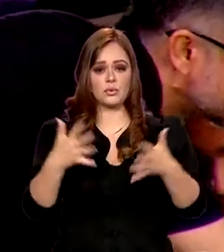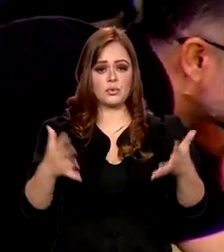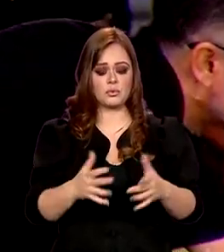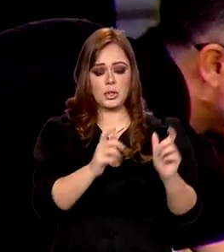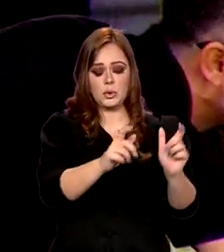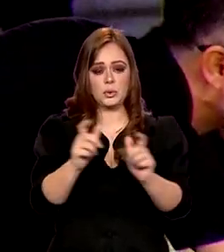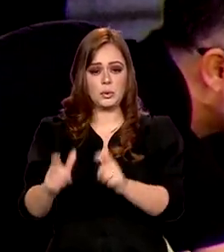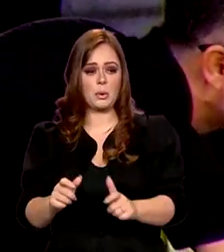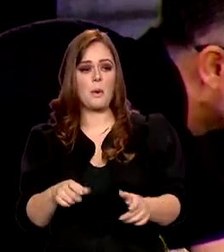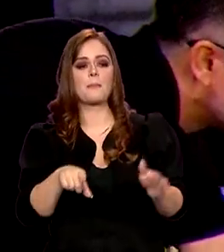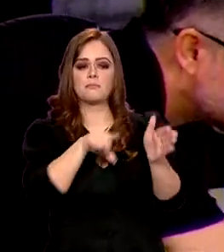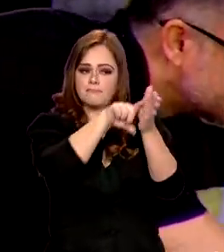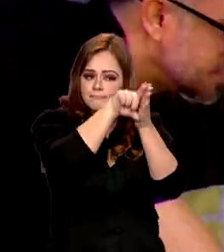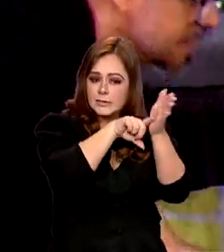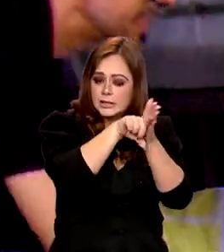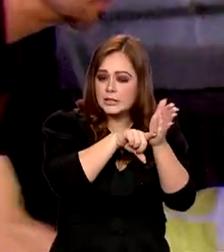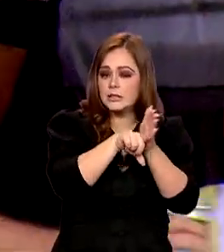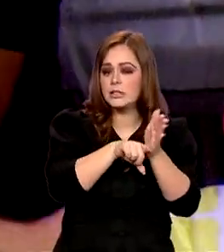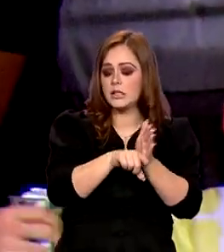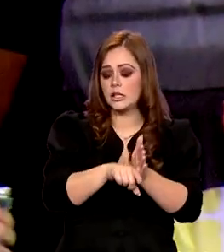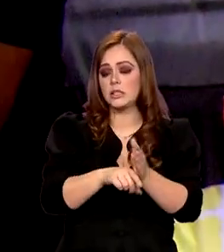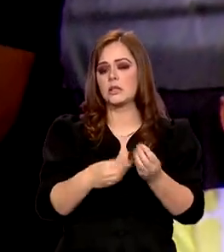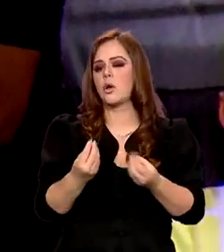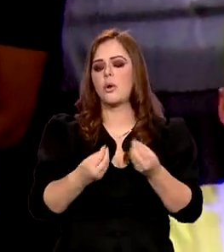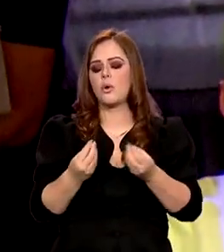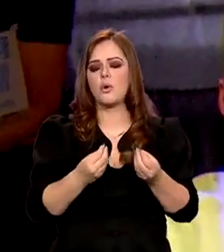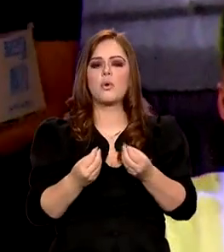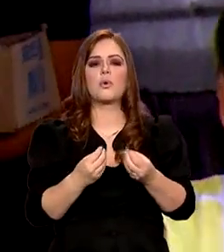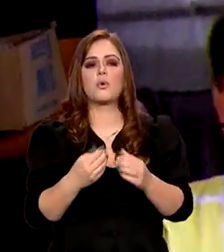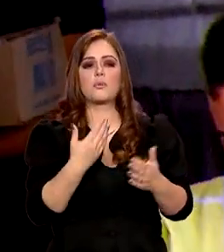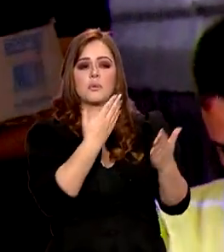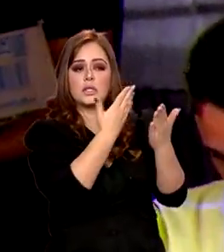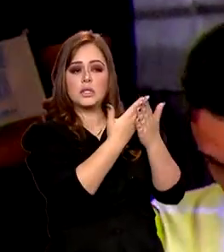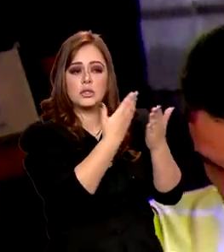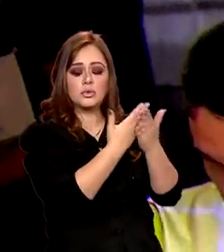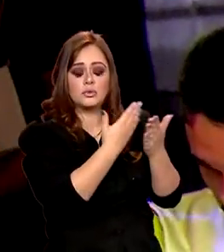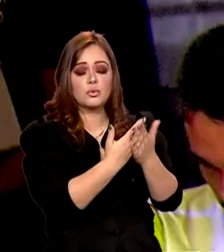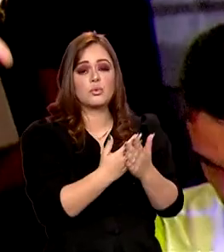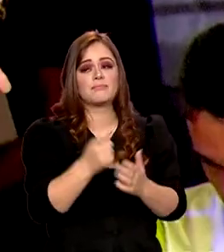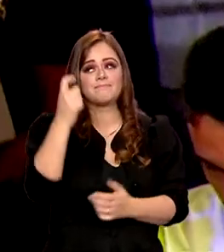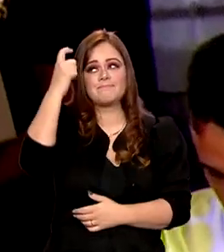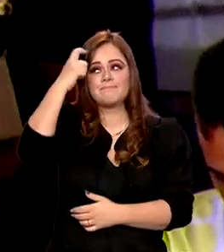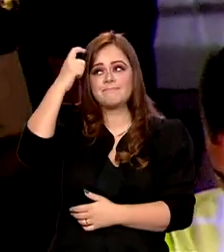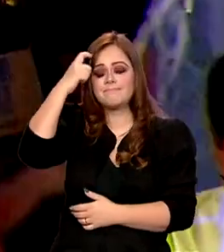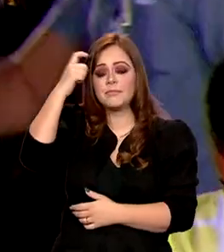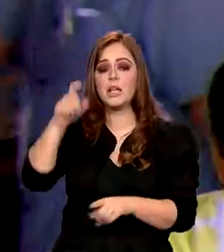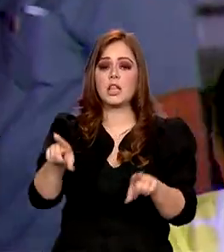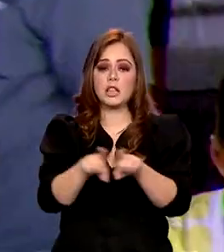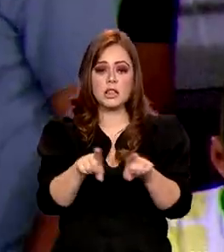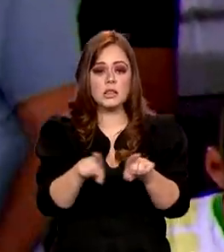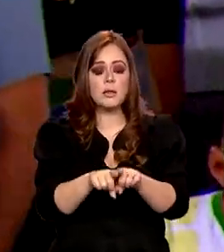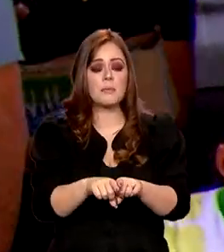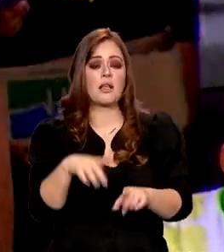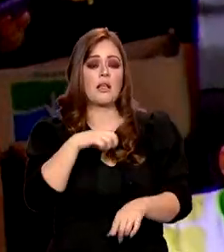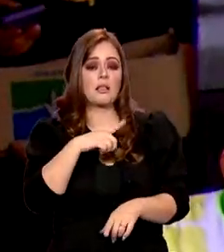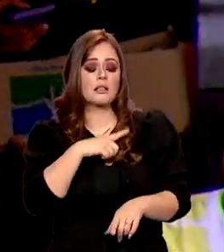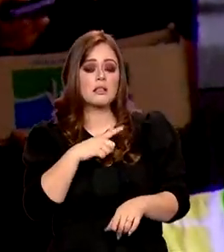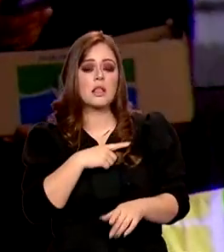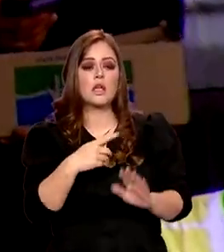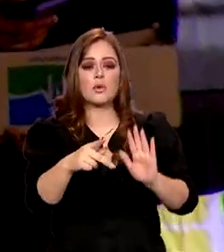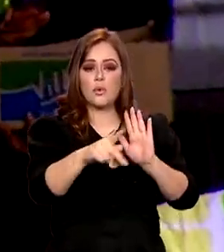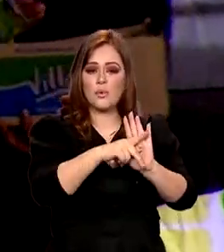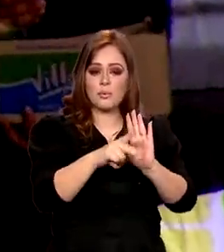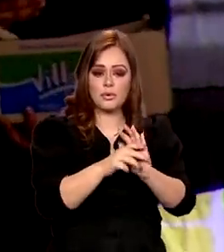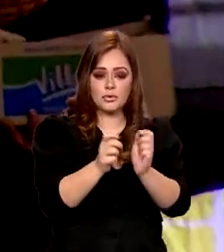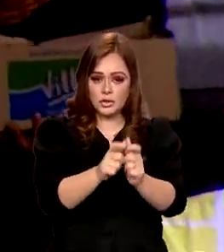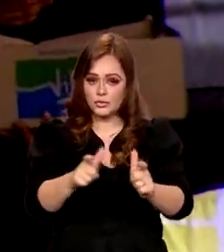com projetos de pesquisa que estuda, por exemplo, redes neurais artificiais. Ao mesmo tempo, o mesmo campus tem um projeto de extensão da